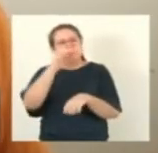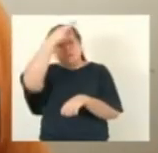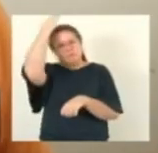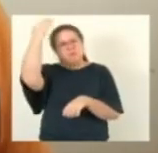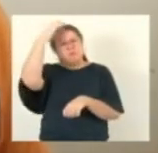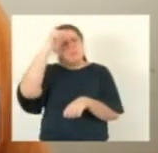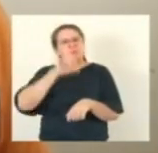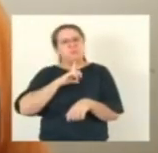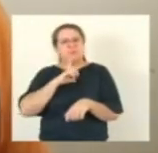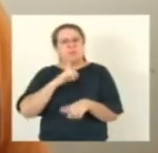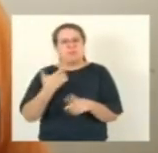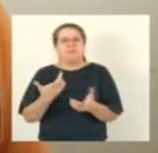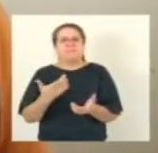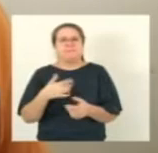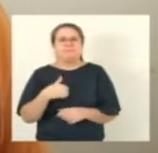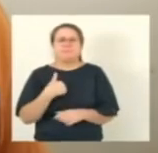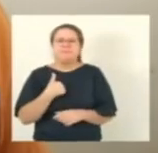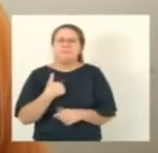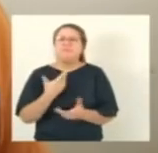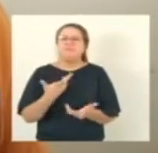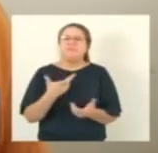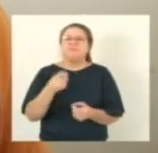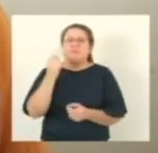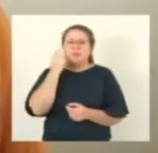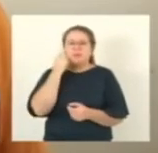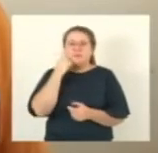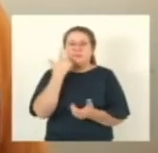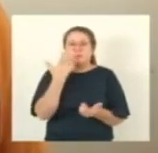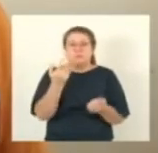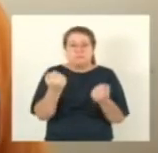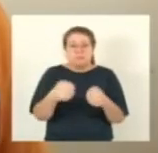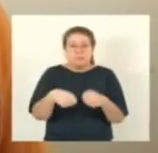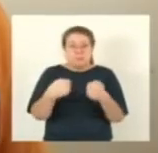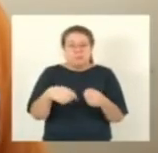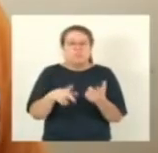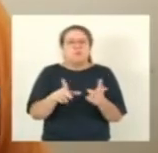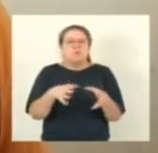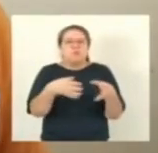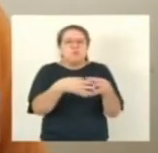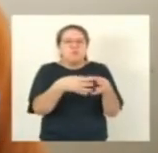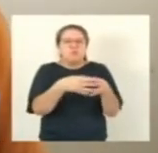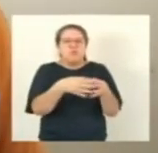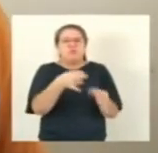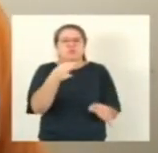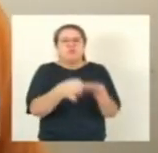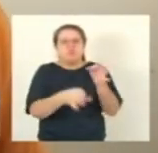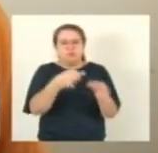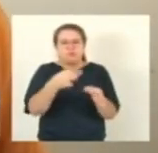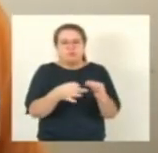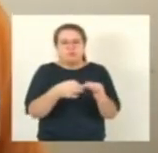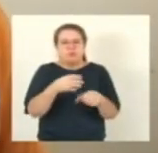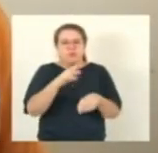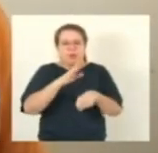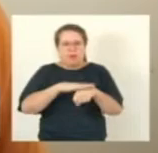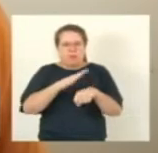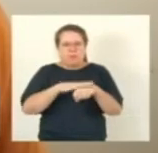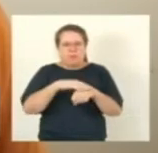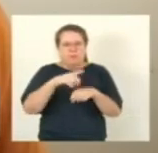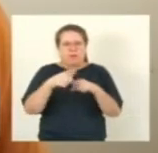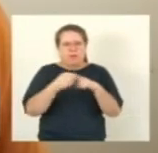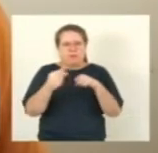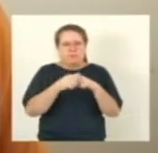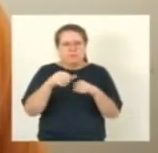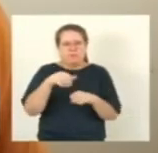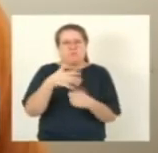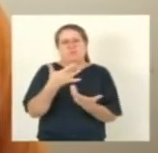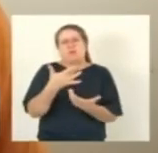essa indo para a fundamentação jurídica na comissão de justiça utilizando novamente o artigo 24 da Constituição compete a união